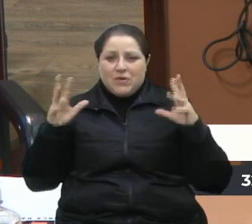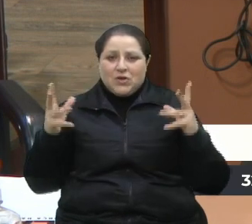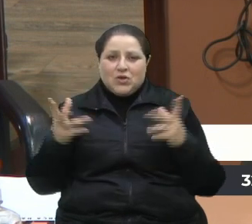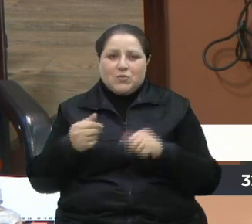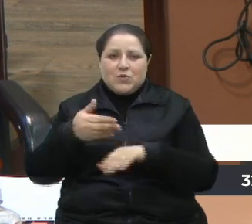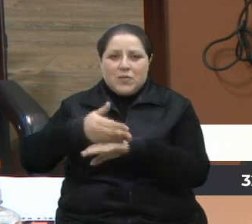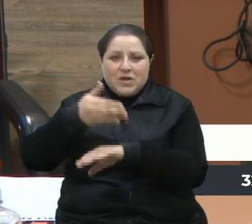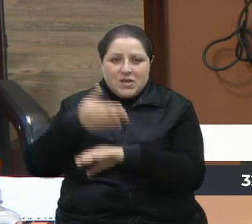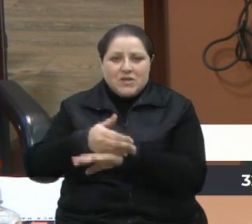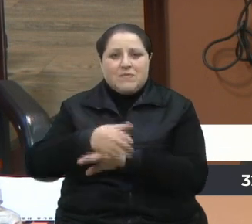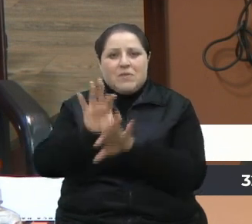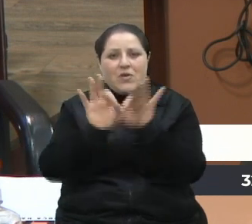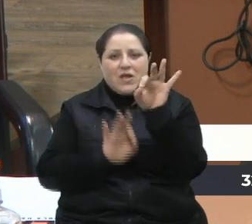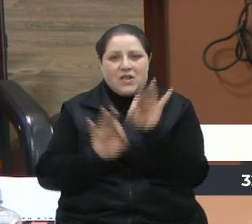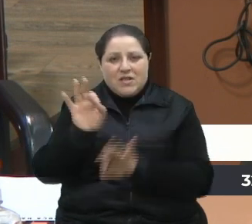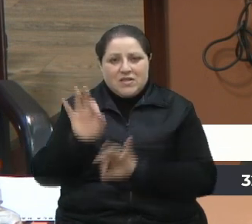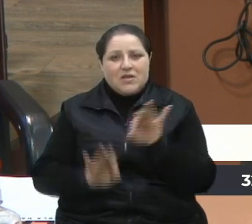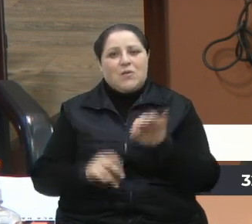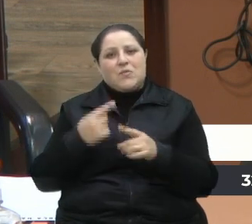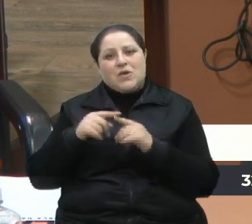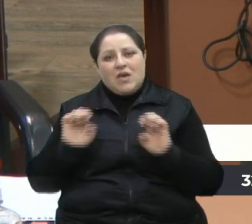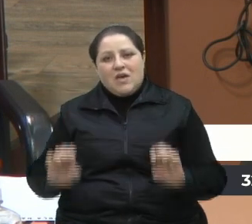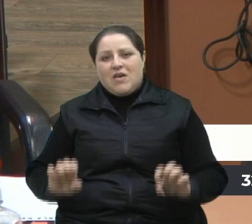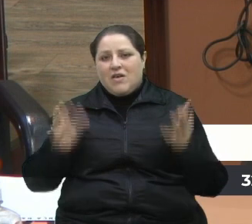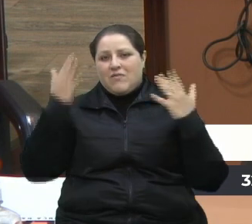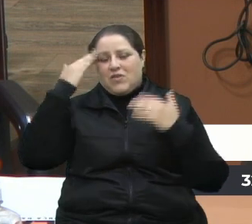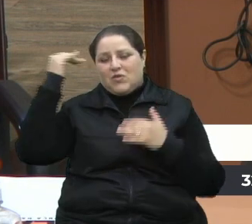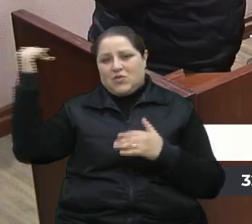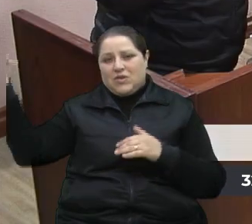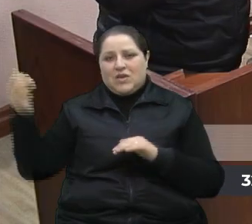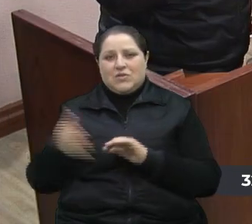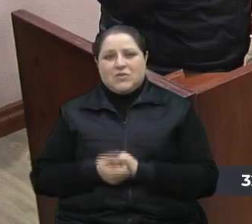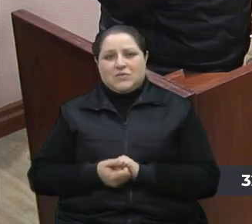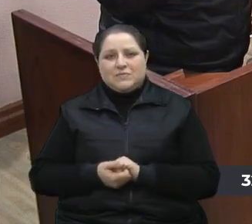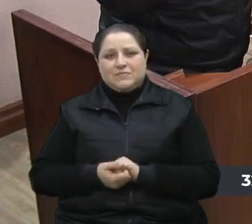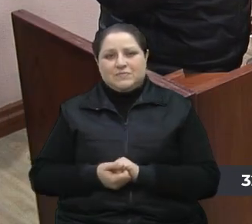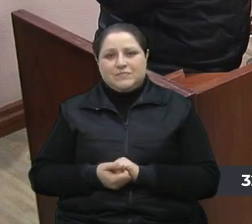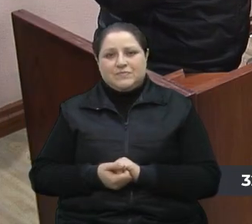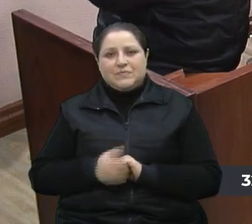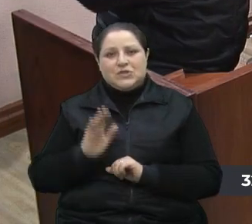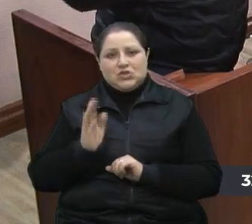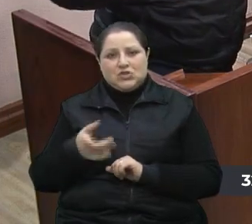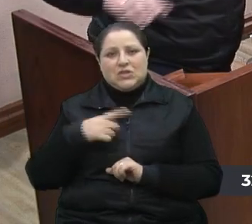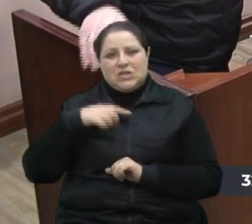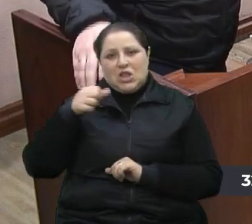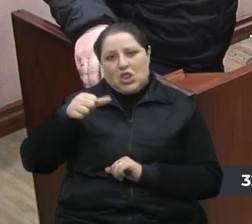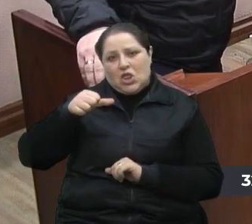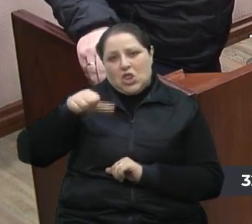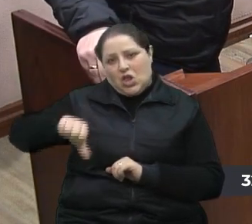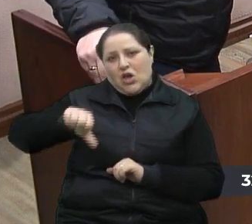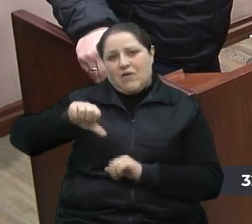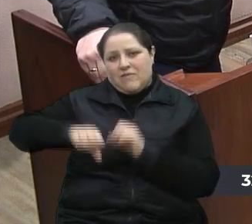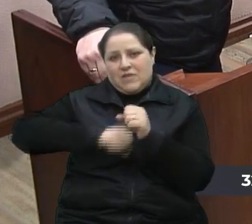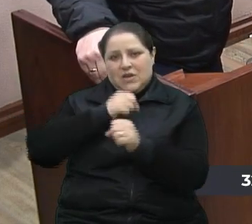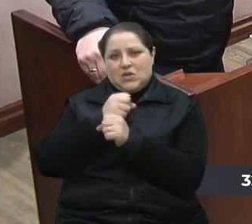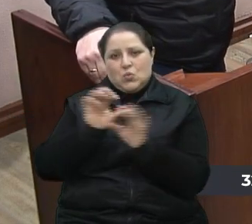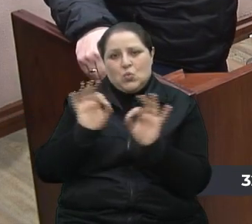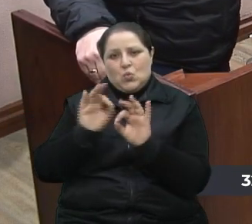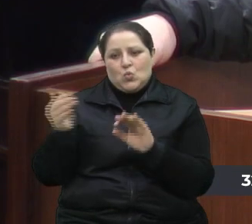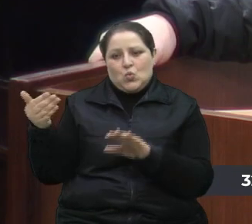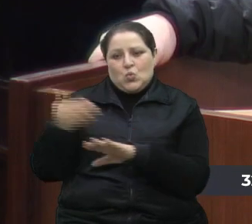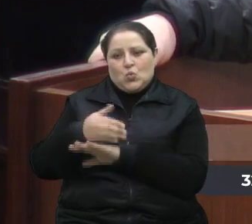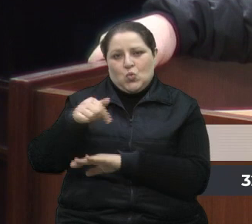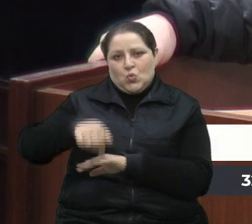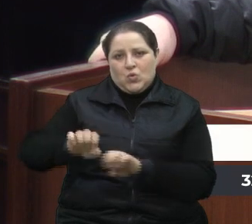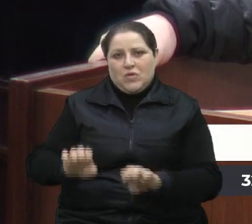envolvidos na organização, porque foi um evento de sucesso. Já fazia em torno de nove anos que não vinha esse evento para Caxias do